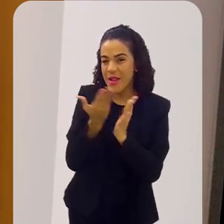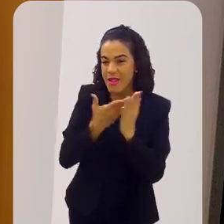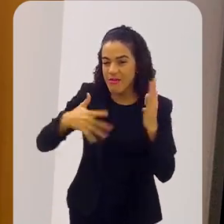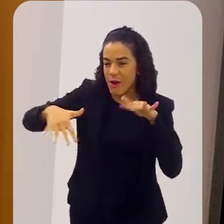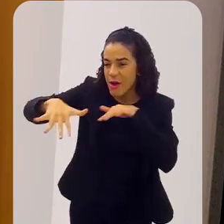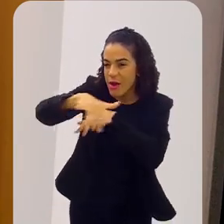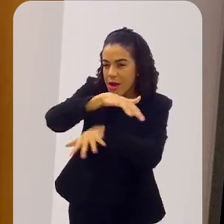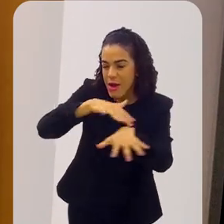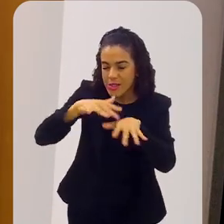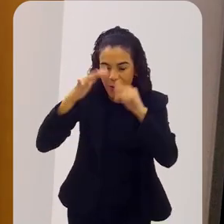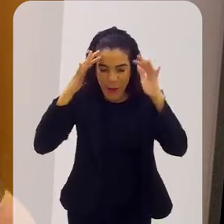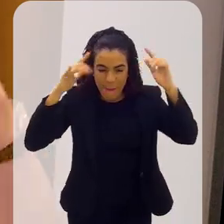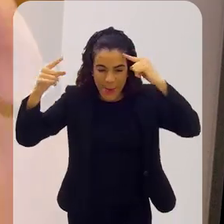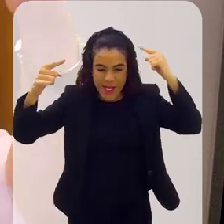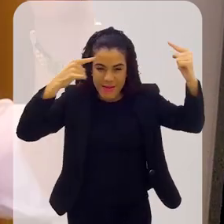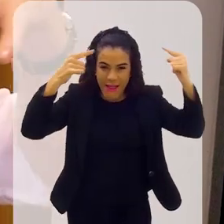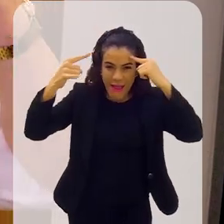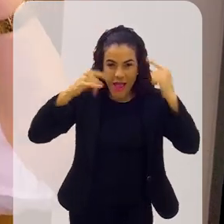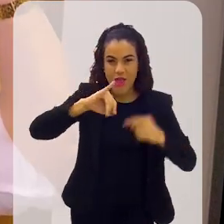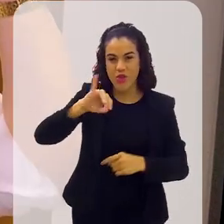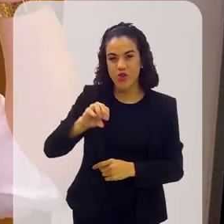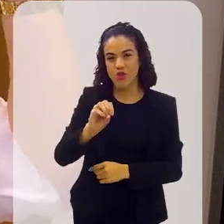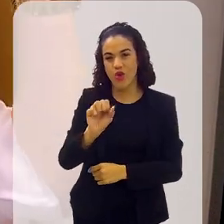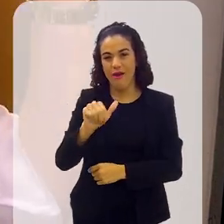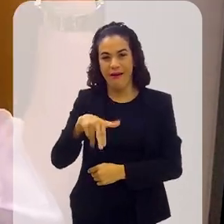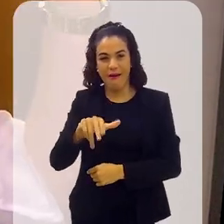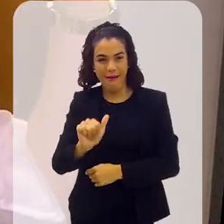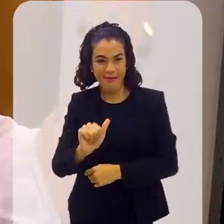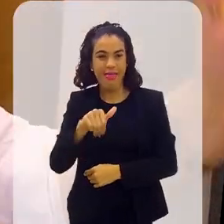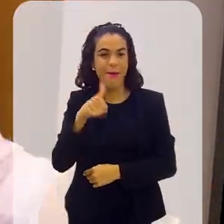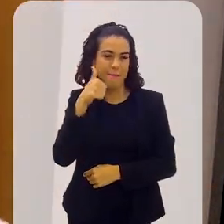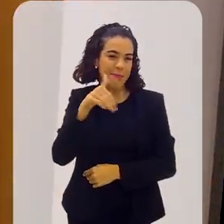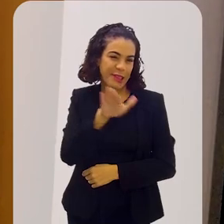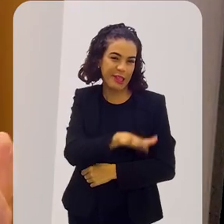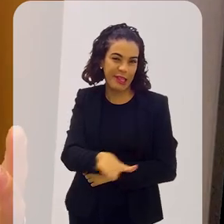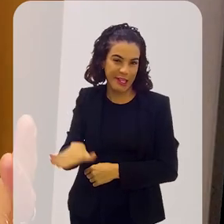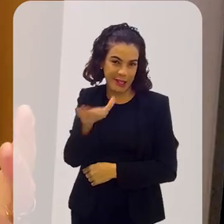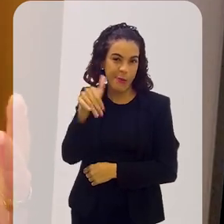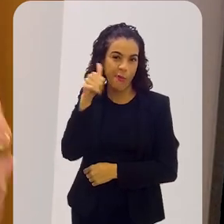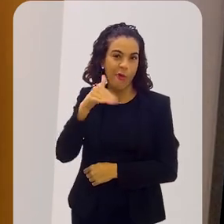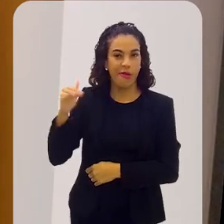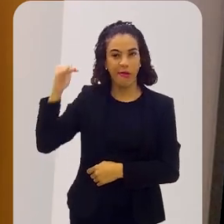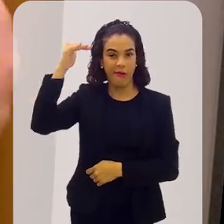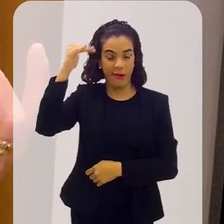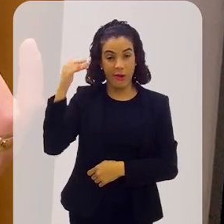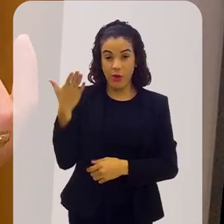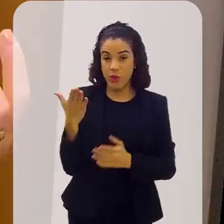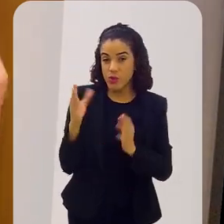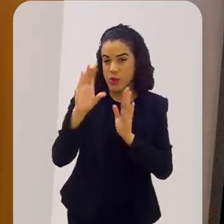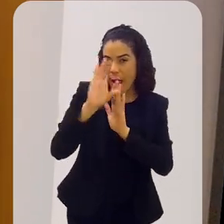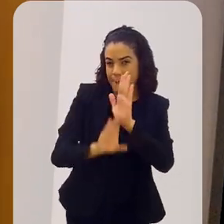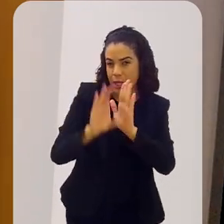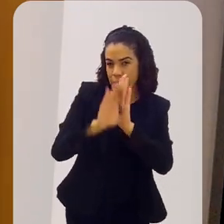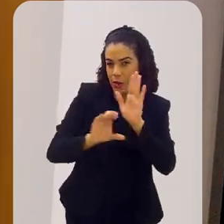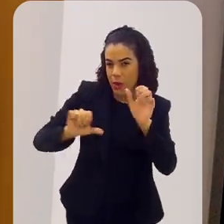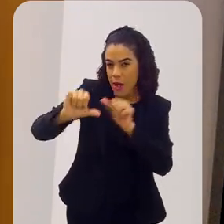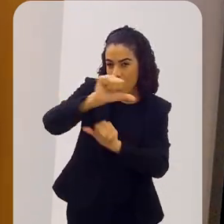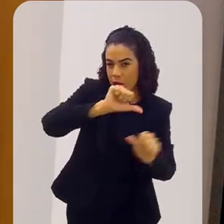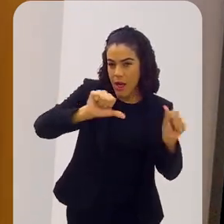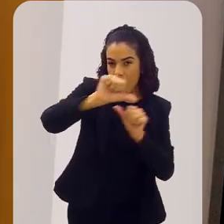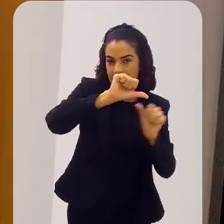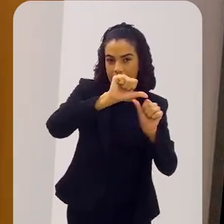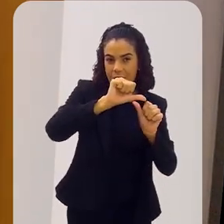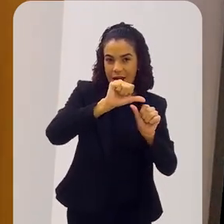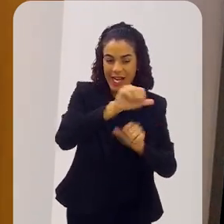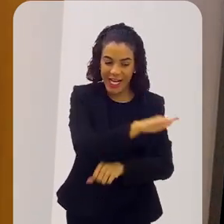O livro gira em torno disso, dos pensamentos de Joana, tanto como menina quanto mulher. E na primeira parte do livro, os capítulos